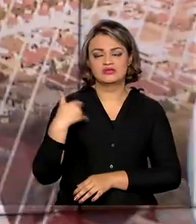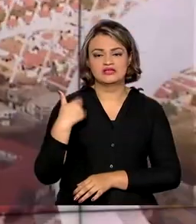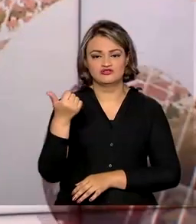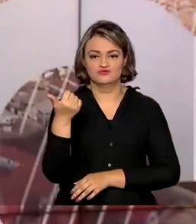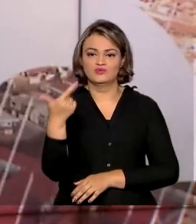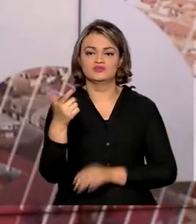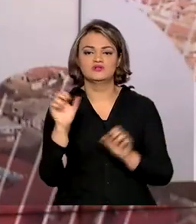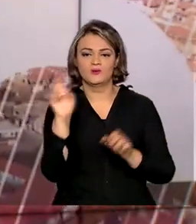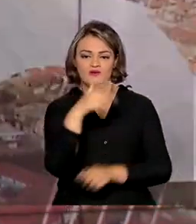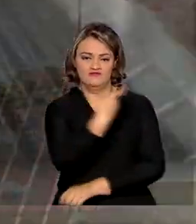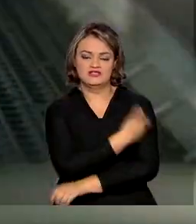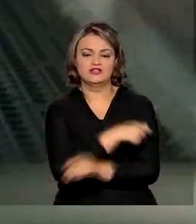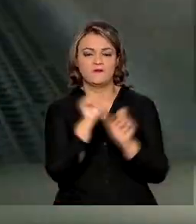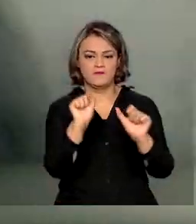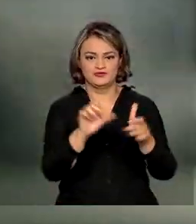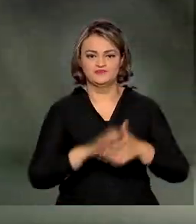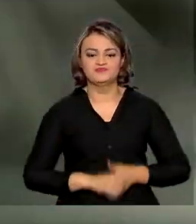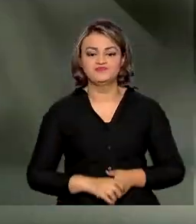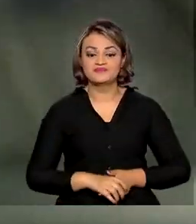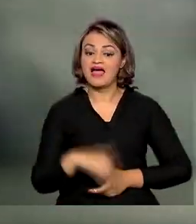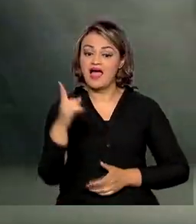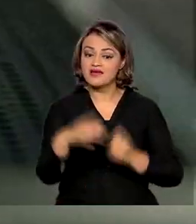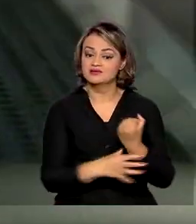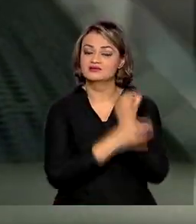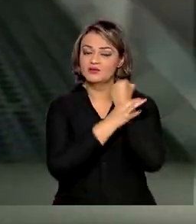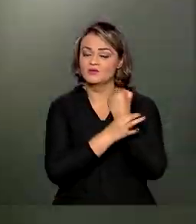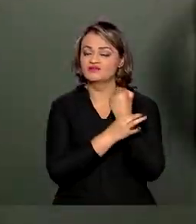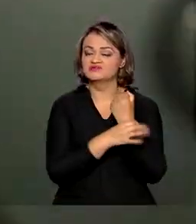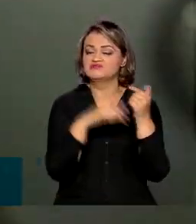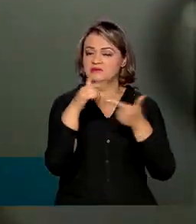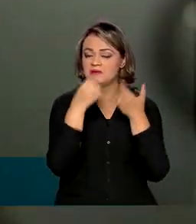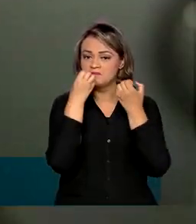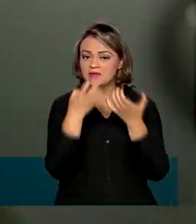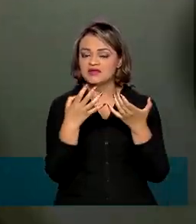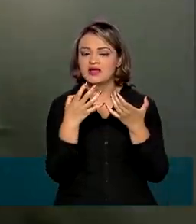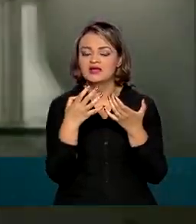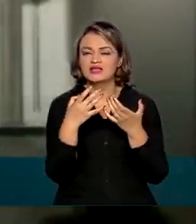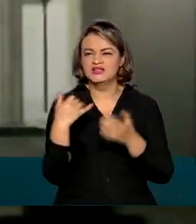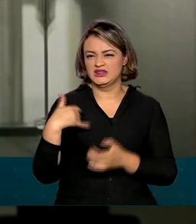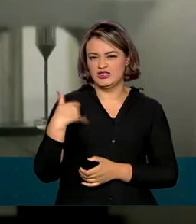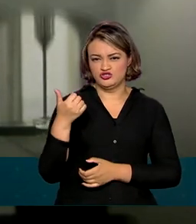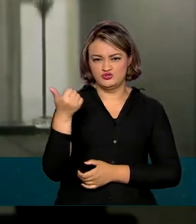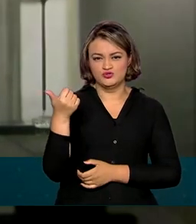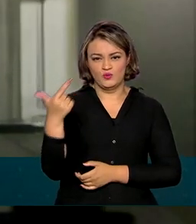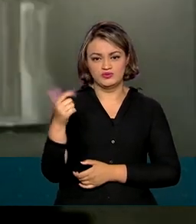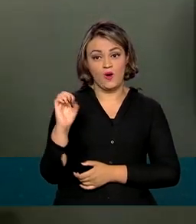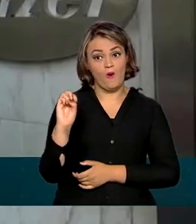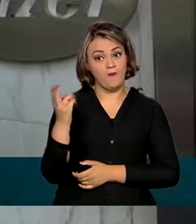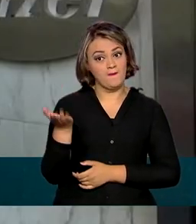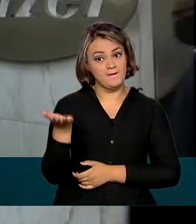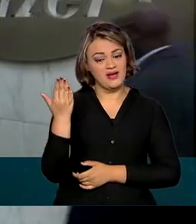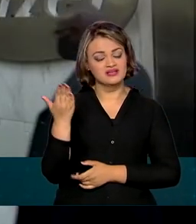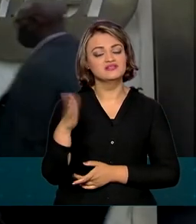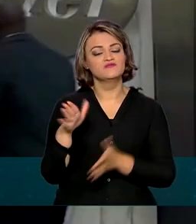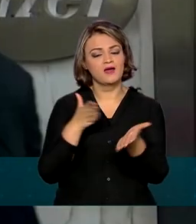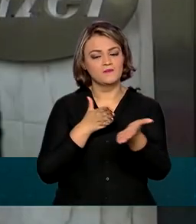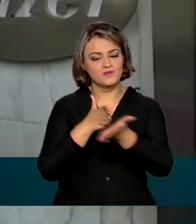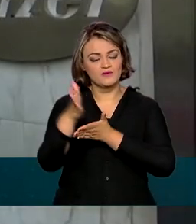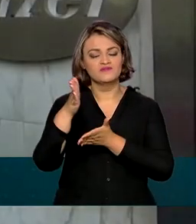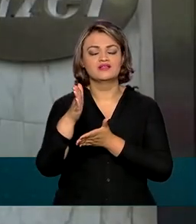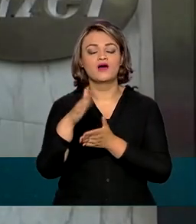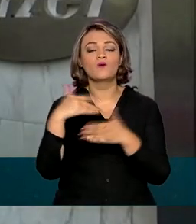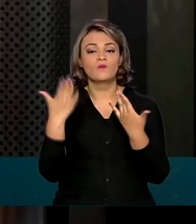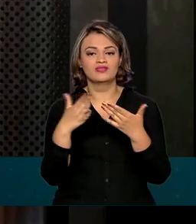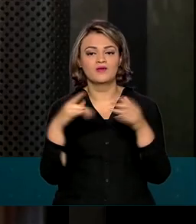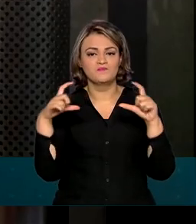12 anos de idade. A segurança e a eficácia da vacina para quem tem 12 anos ou mais foi aprovada após